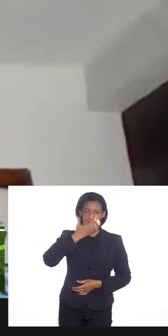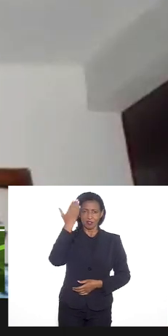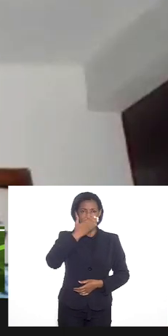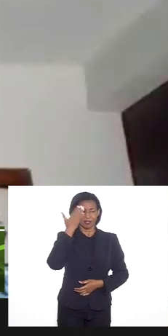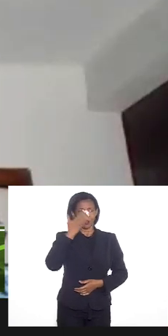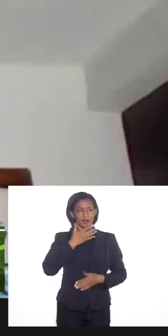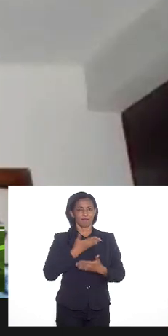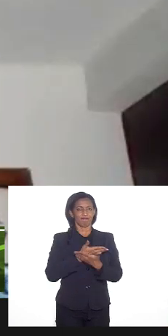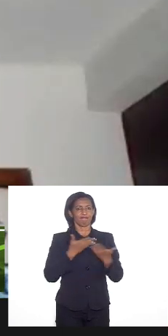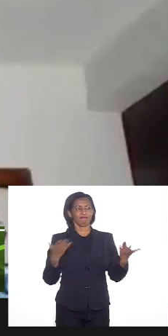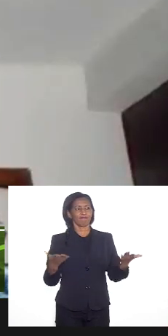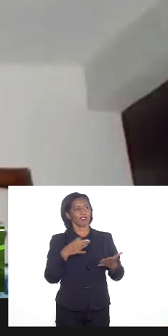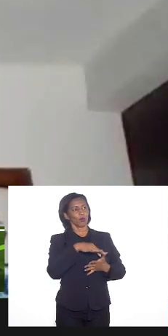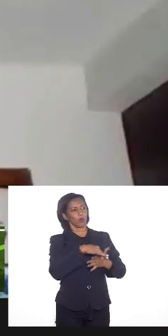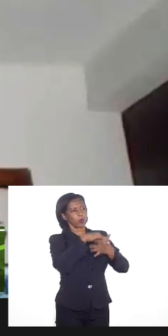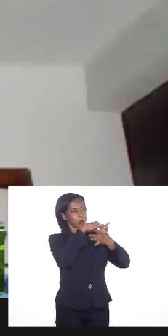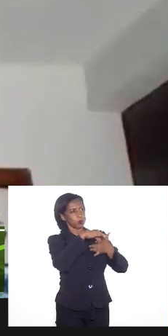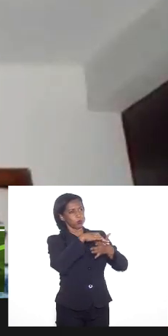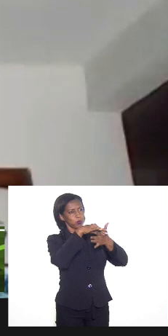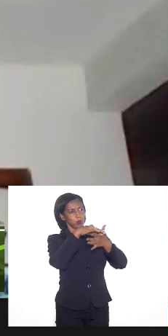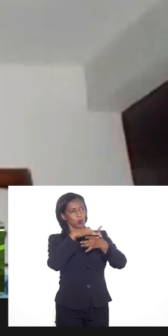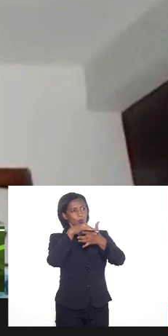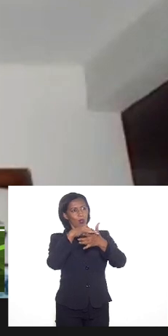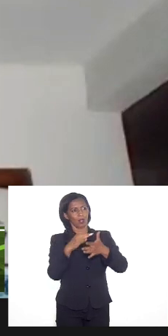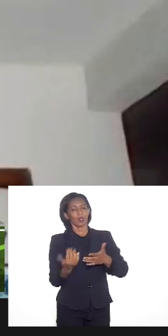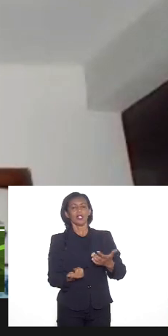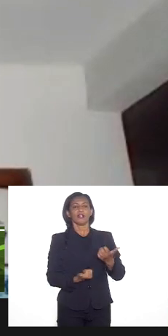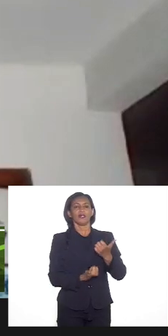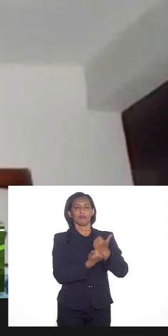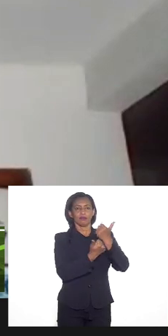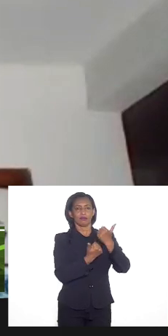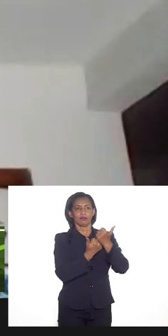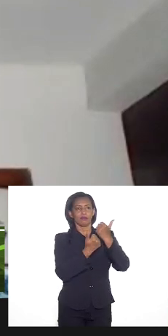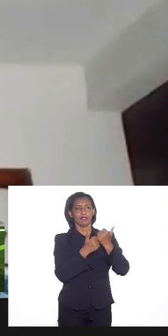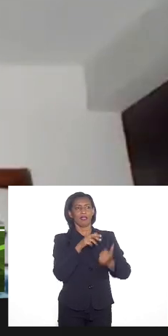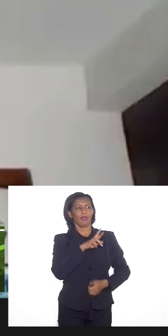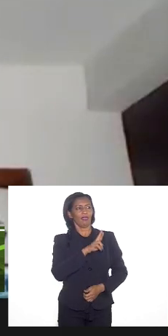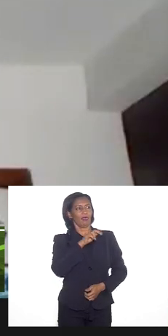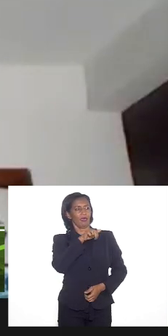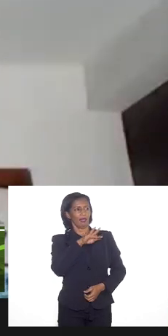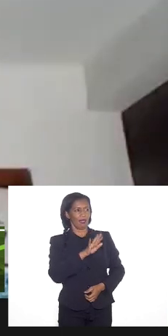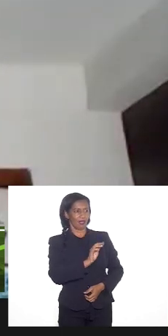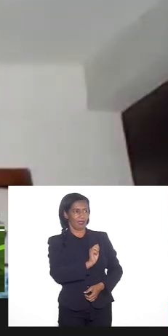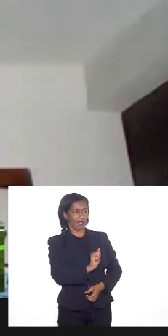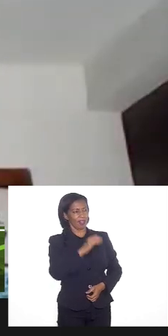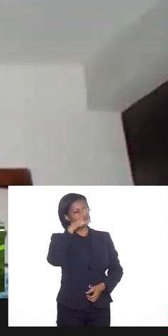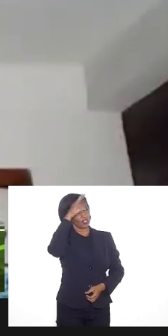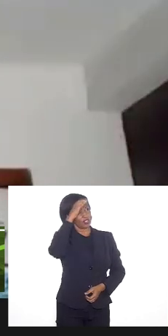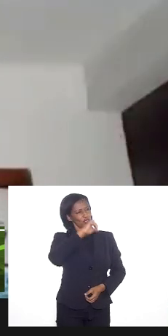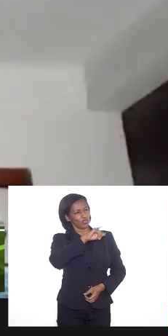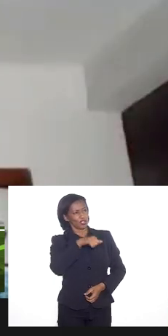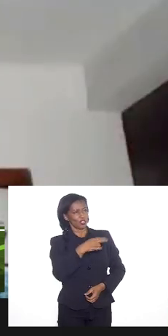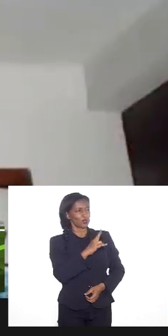aqui, os representantes das assessorias da deputada Renata Souza, Tia Ju,